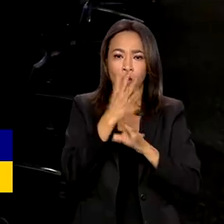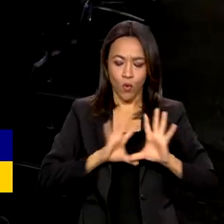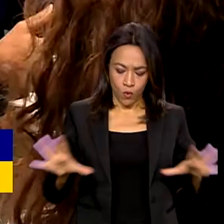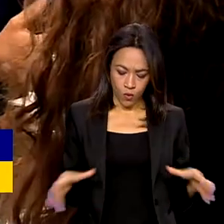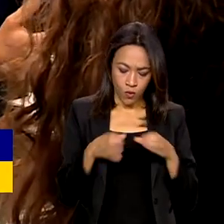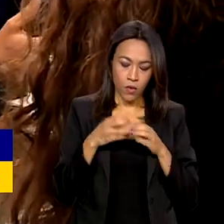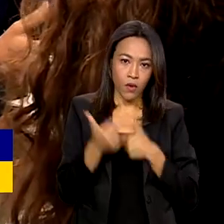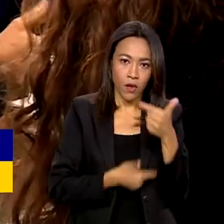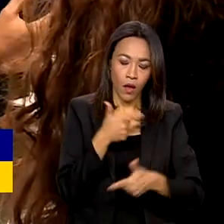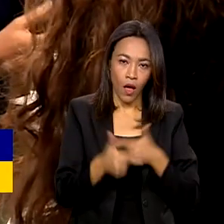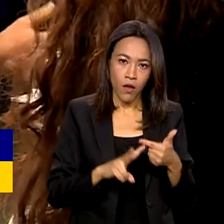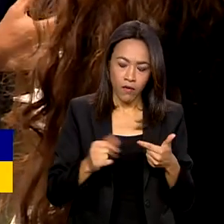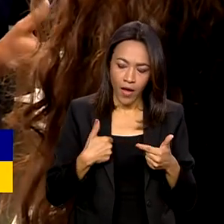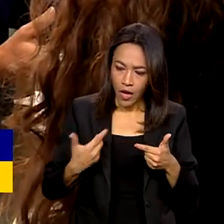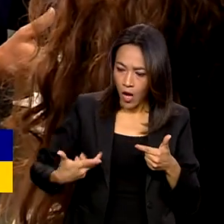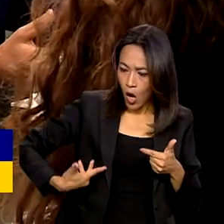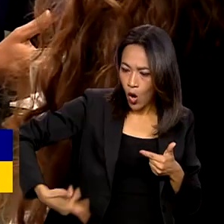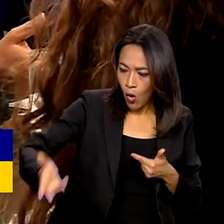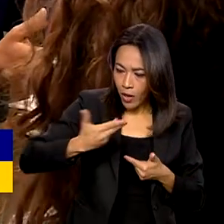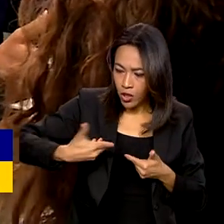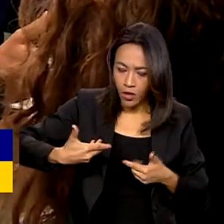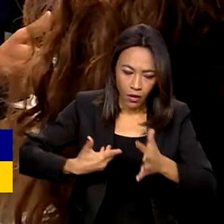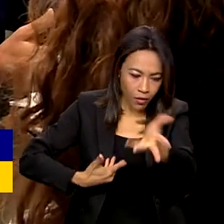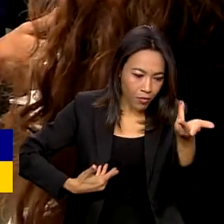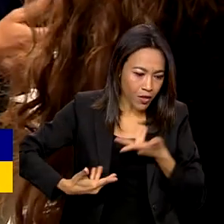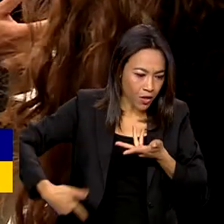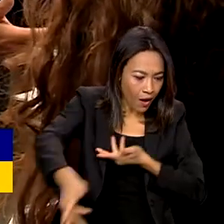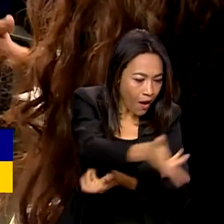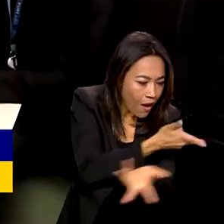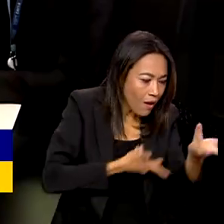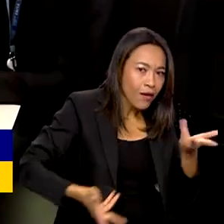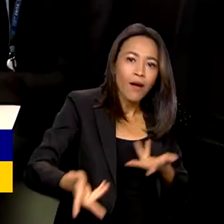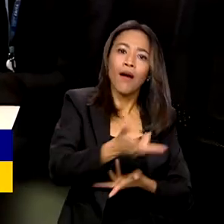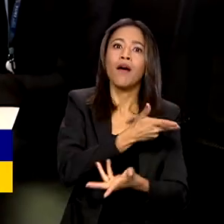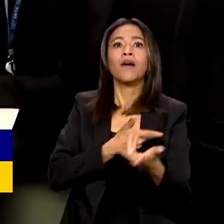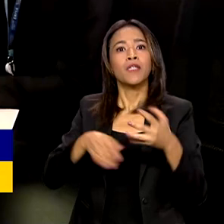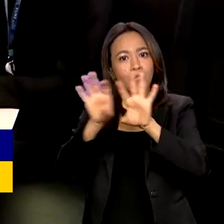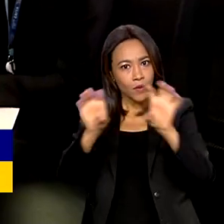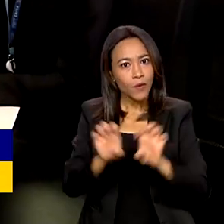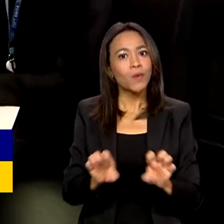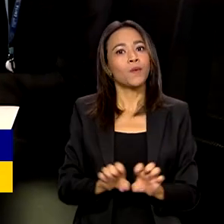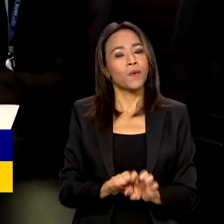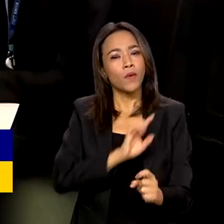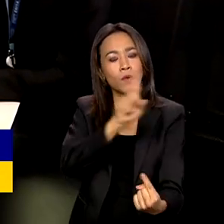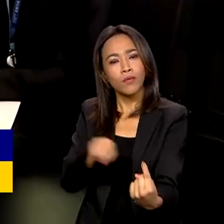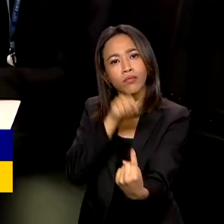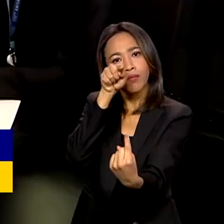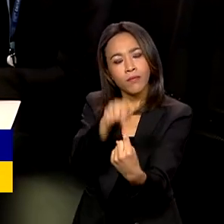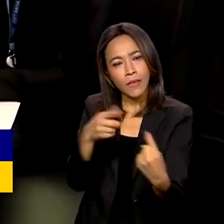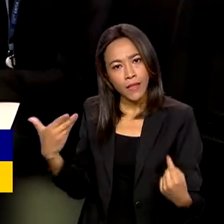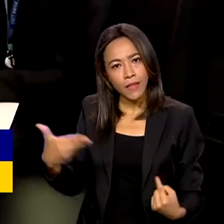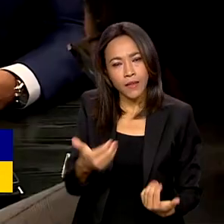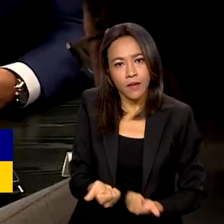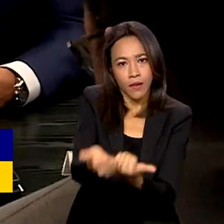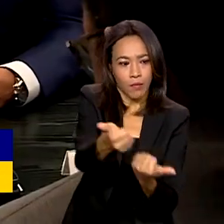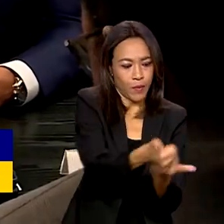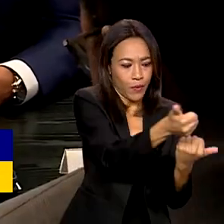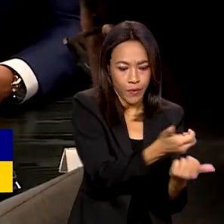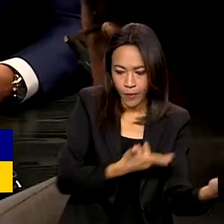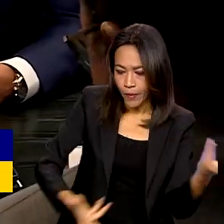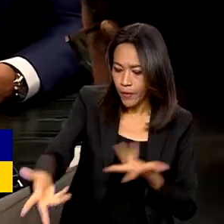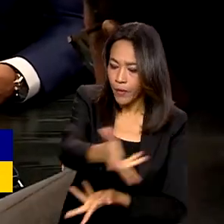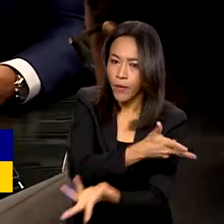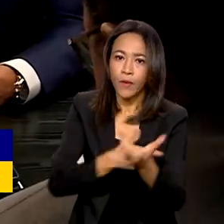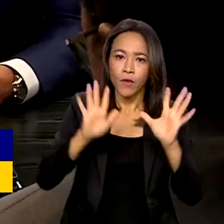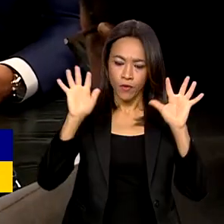viabilizar o compartilhamento de serviços e estruturas. A expectativa é que a ampliação da rede de atendimento seja